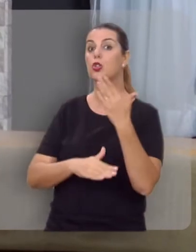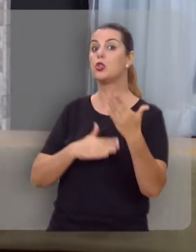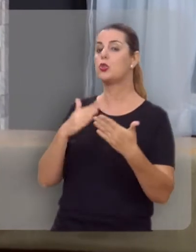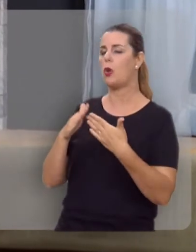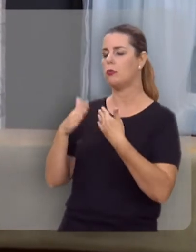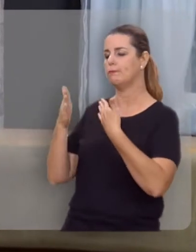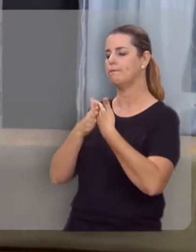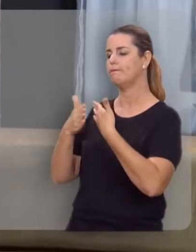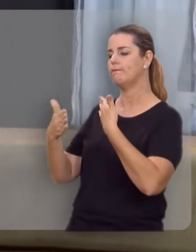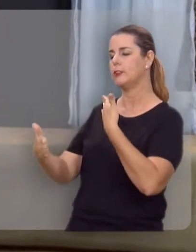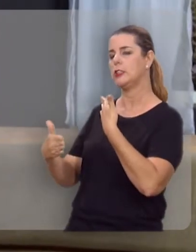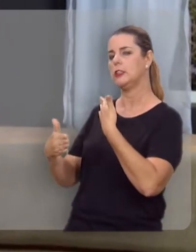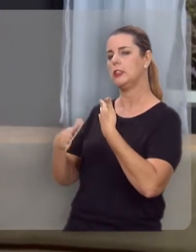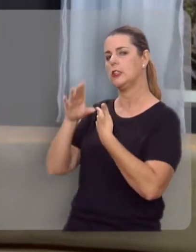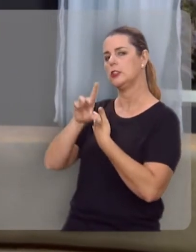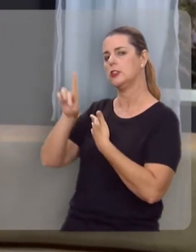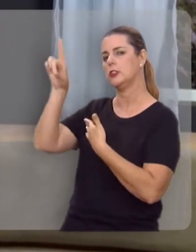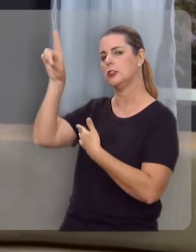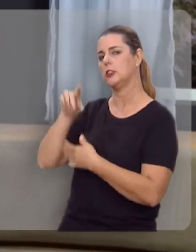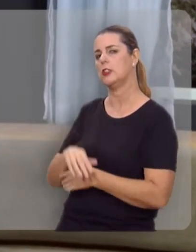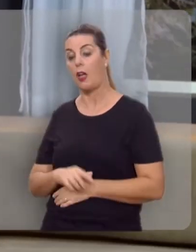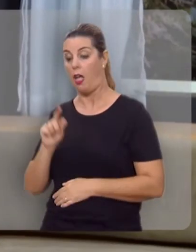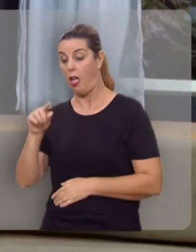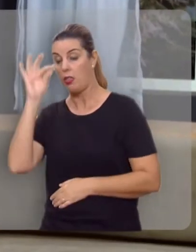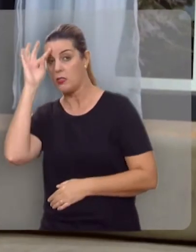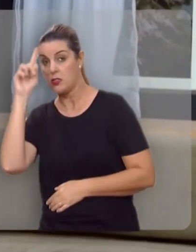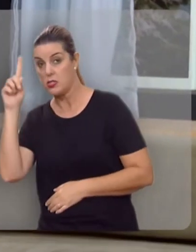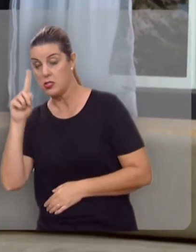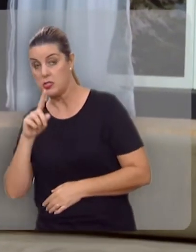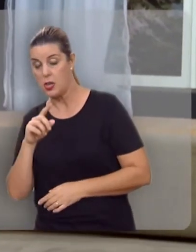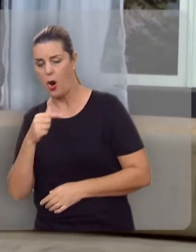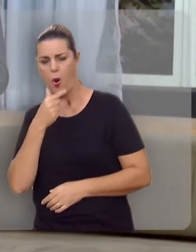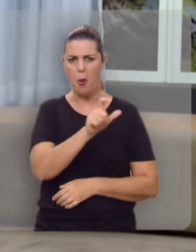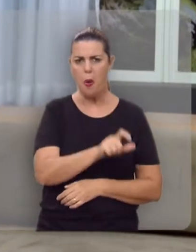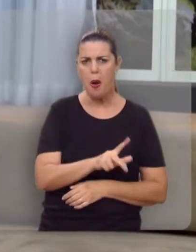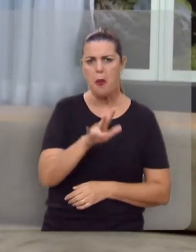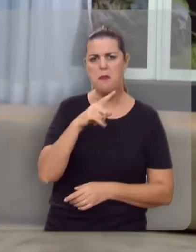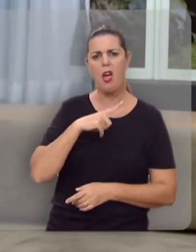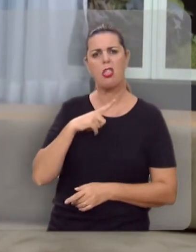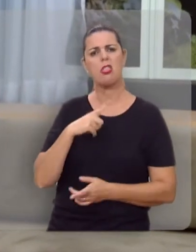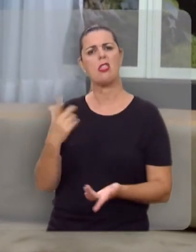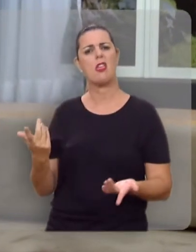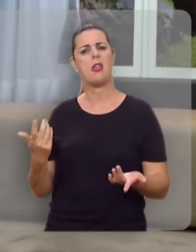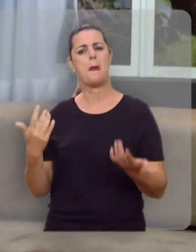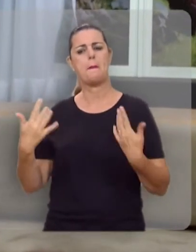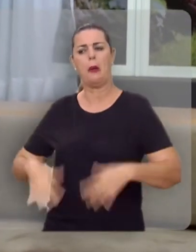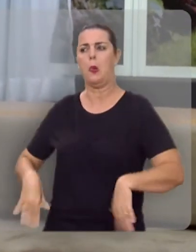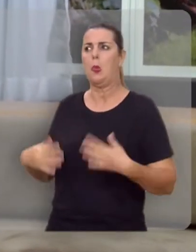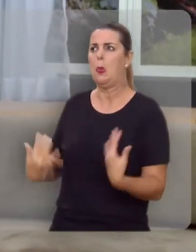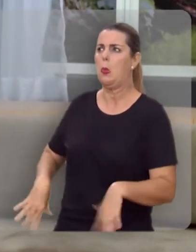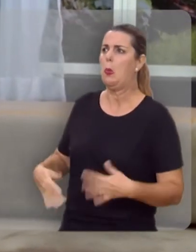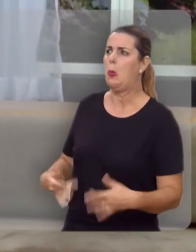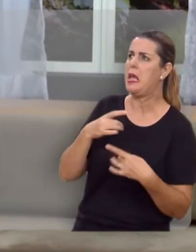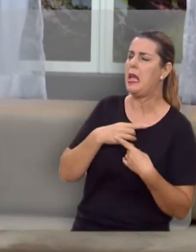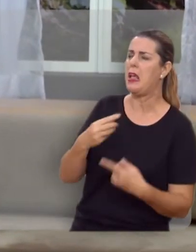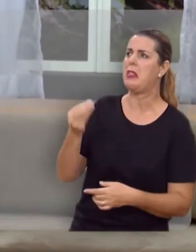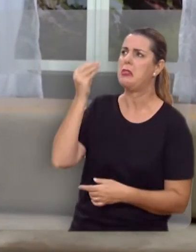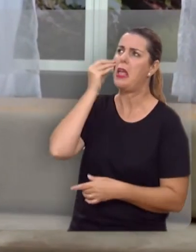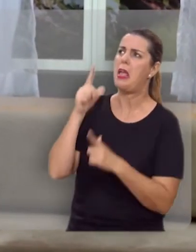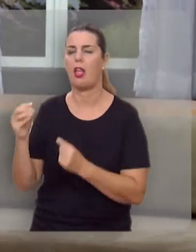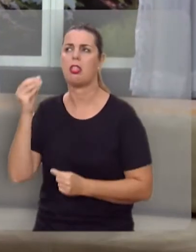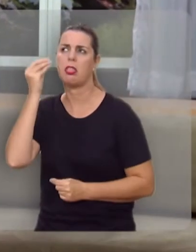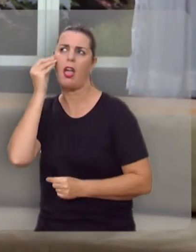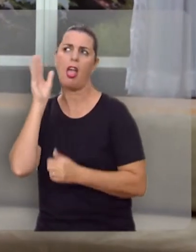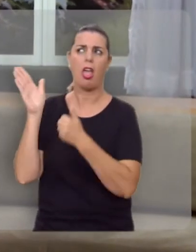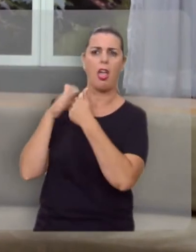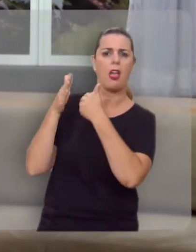comparecer perante o tribunal de Deus. Naquele dia os homens terão verdadeiro pavor e terror, tentarão